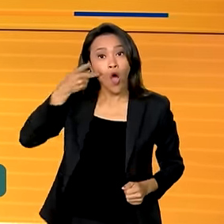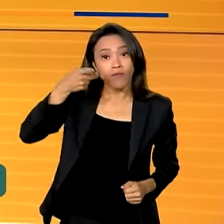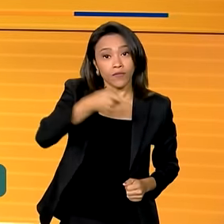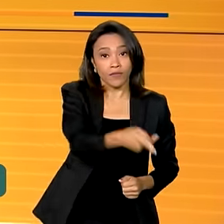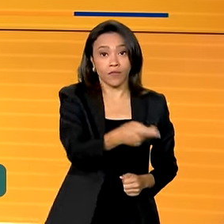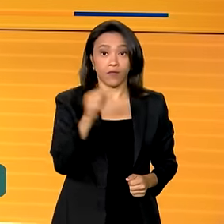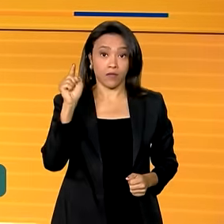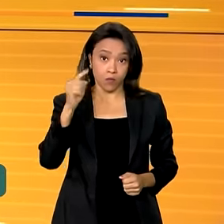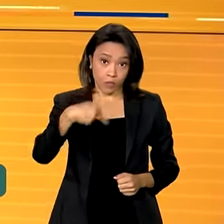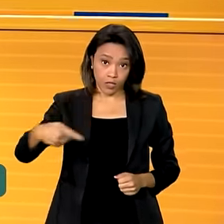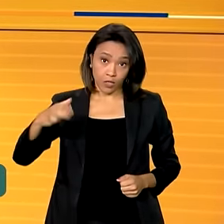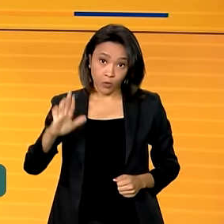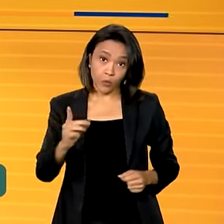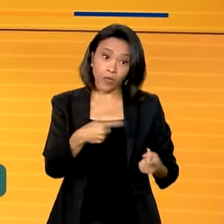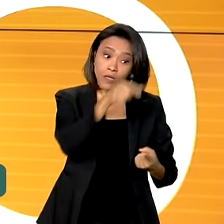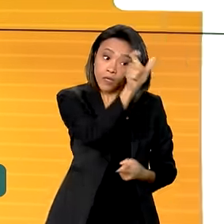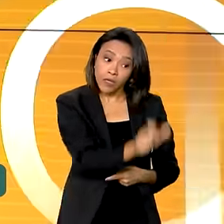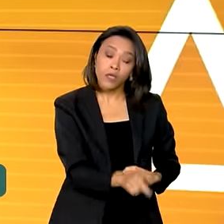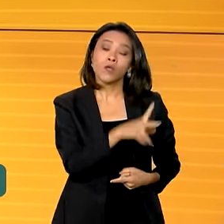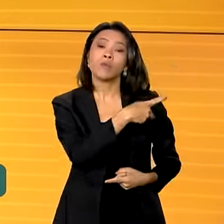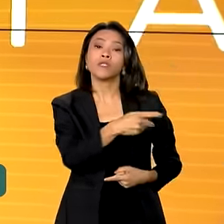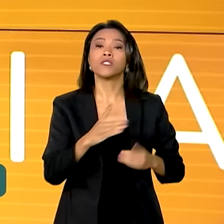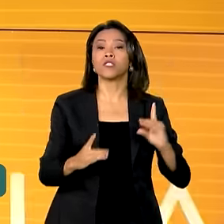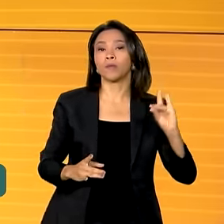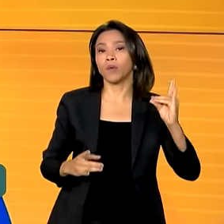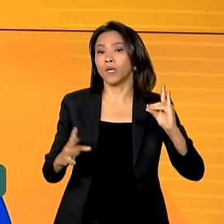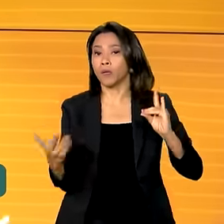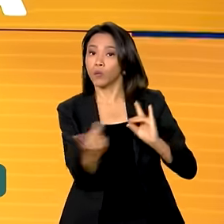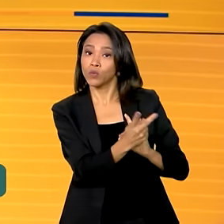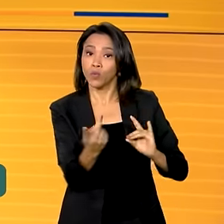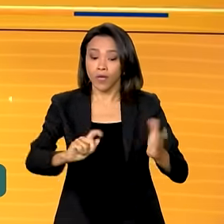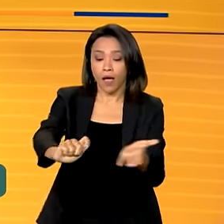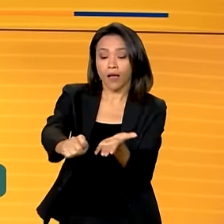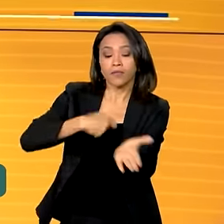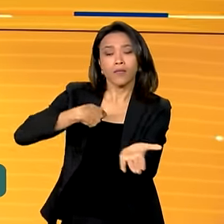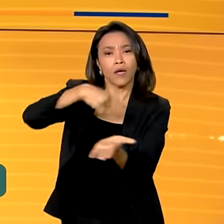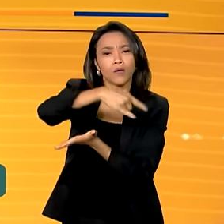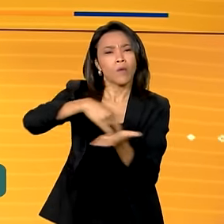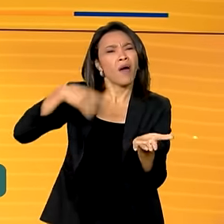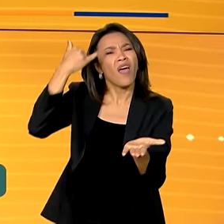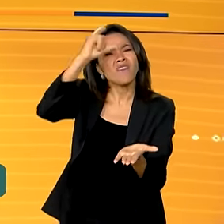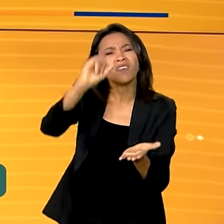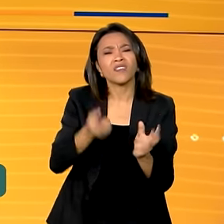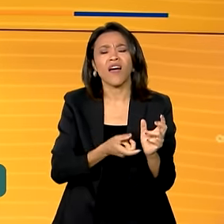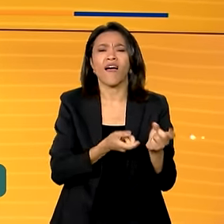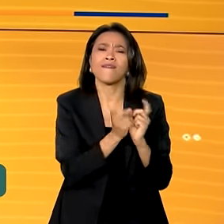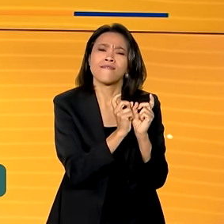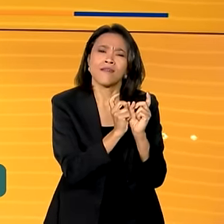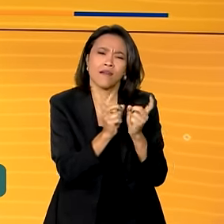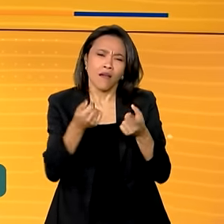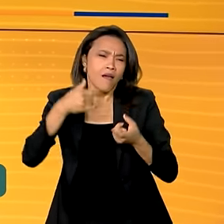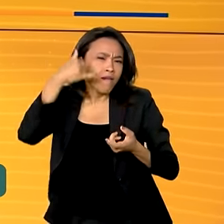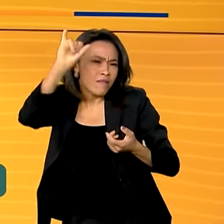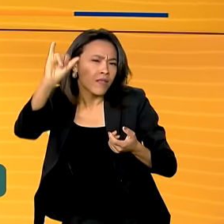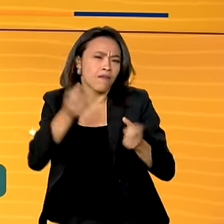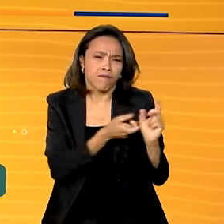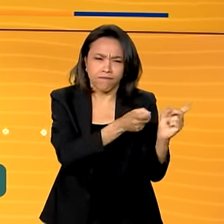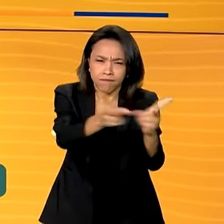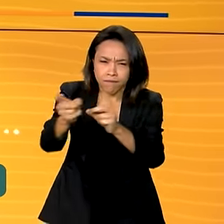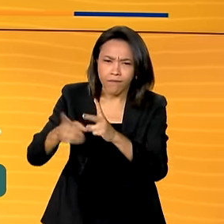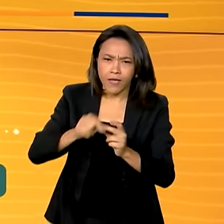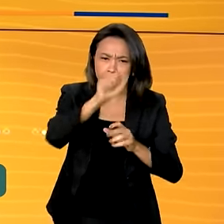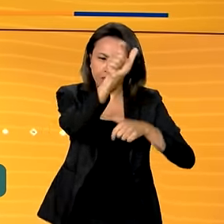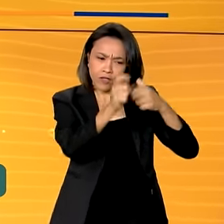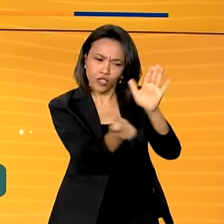os presidentes Lula e Luiz Arce assinaram acordos para fortalecer o combate ao tráfico de pessoas e de drogas, aprimorar a gestão